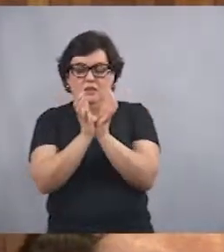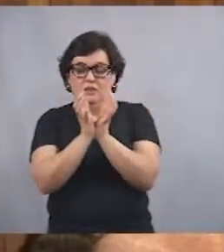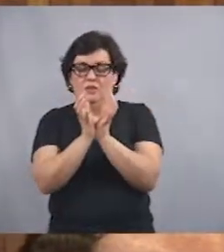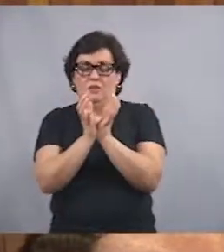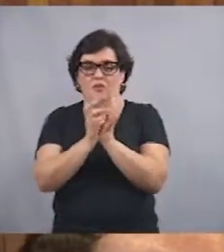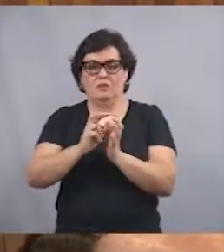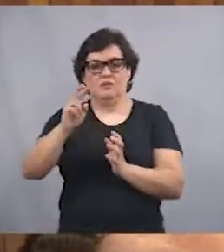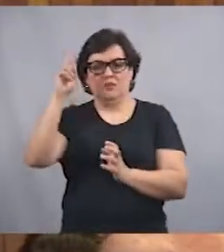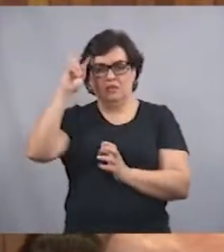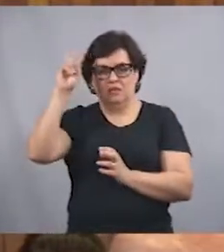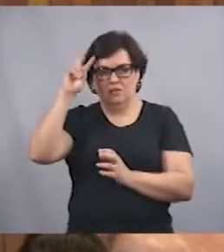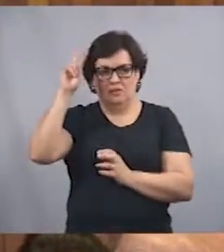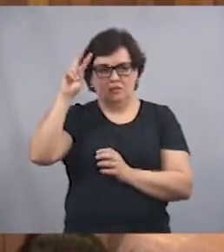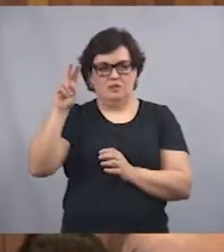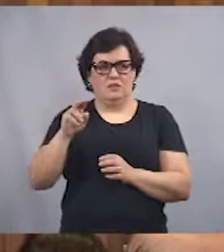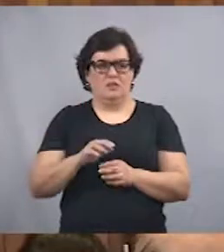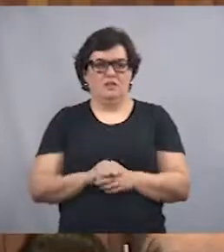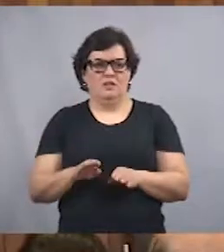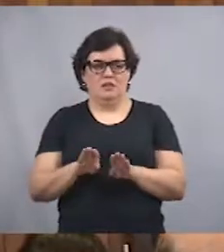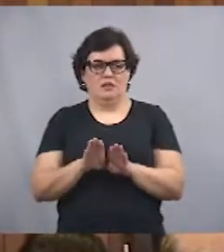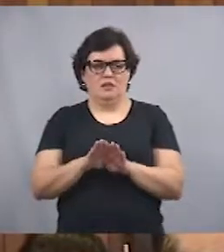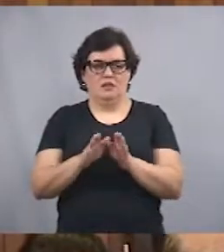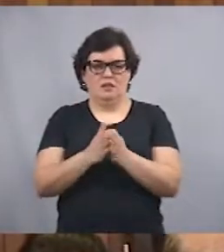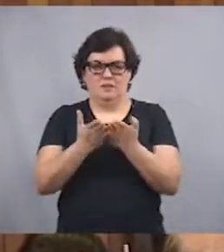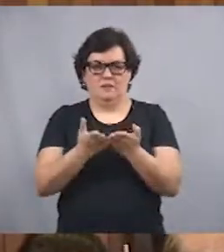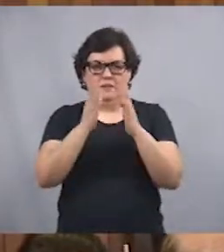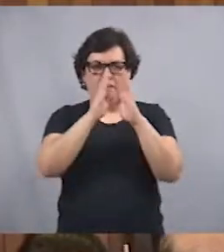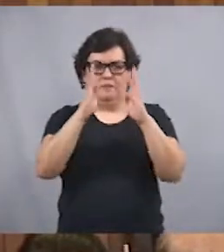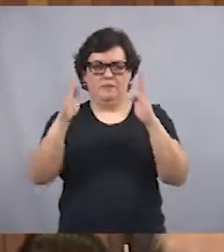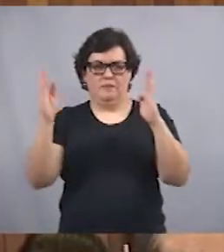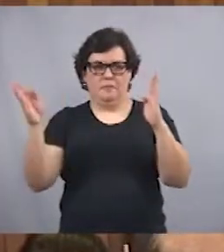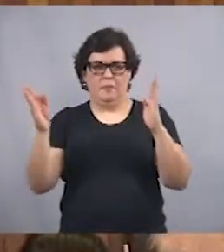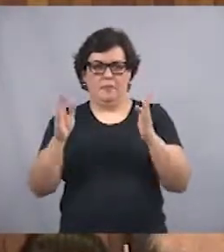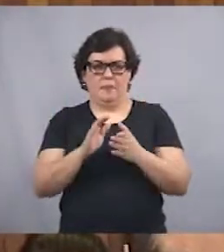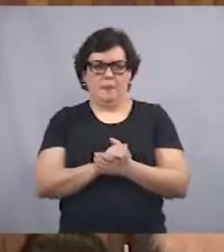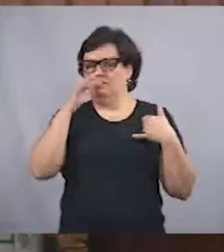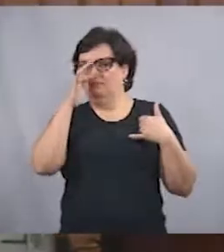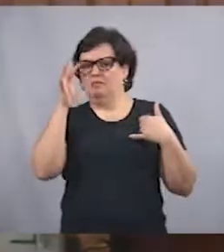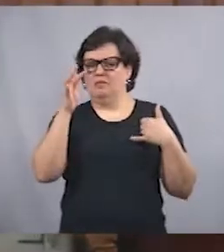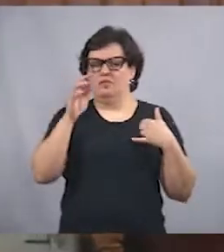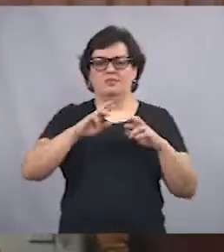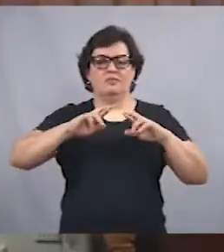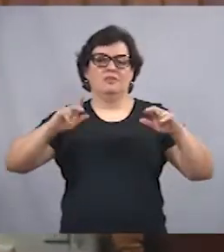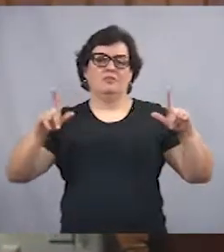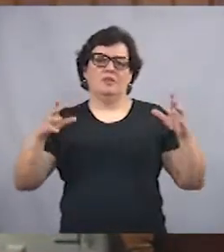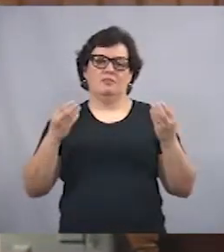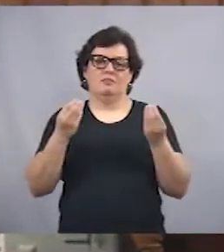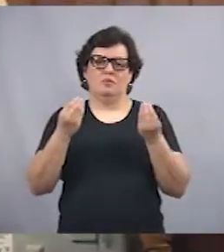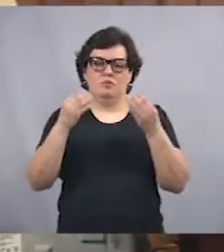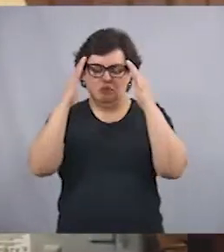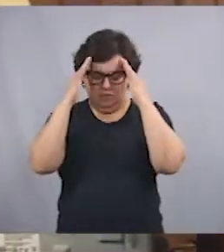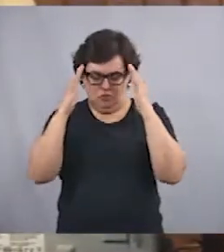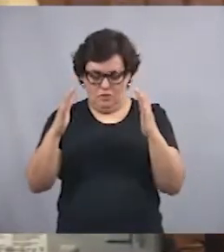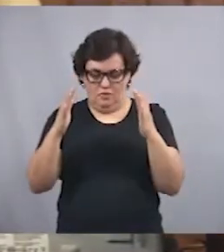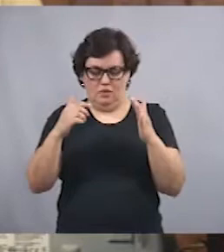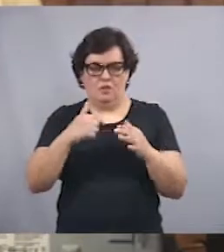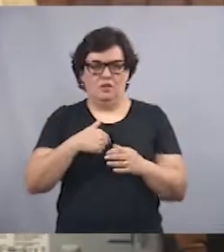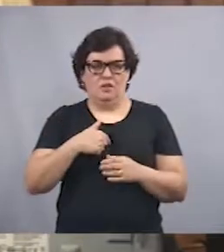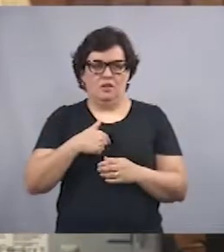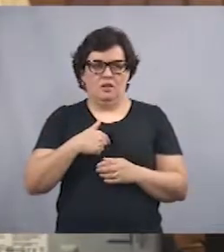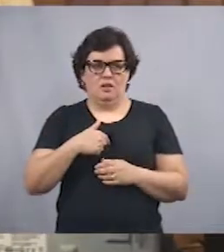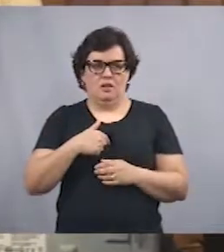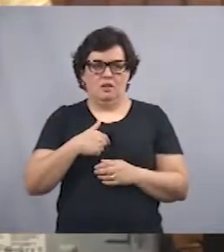Coraini foi homenageado por concluir mestrado em Direito Tributário no Univem. Ele defendeu a tese com o tema o